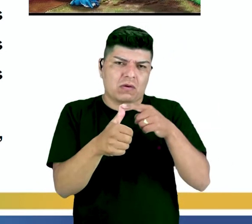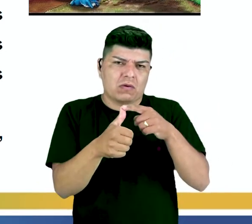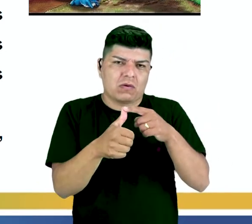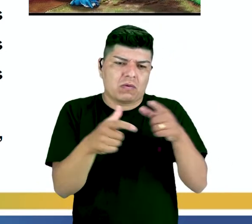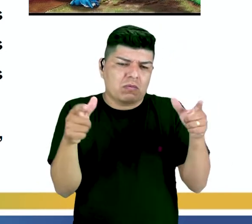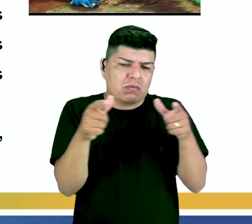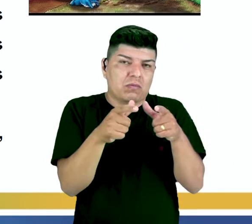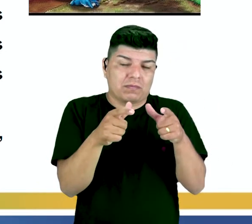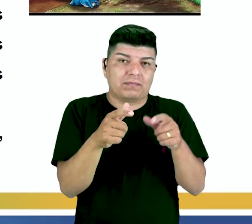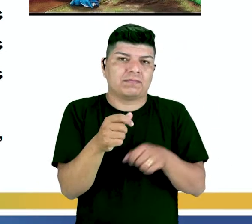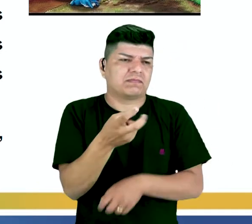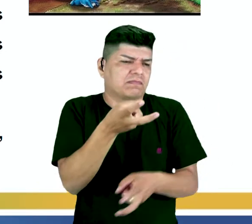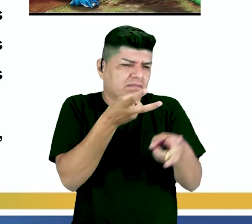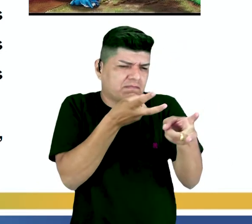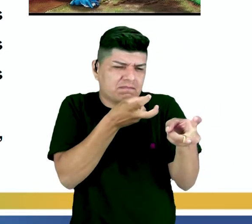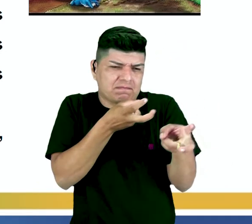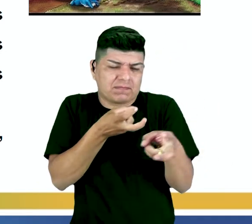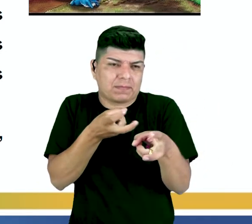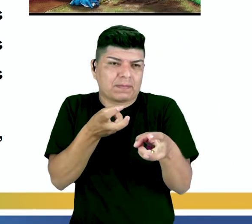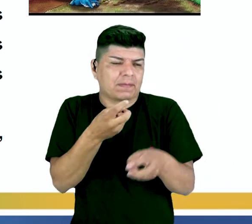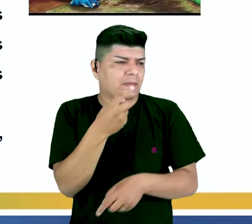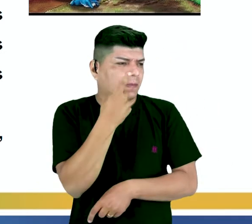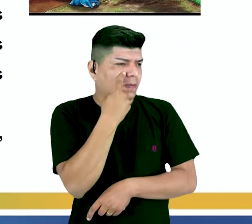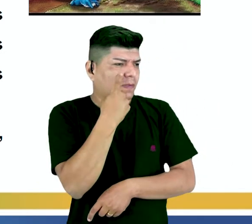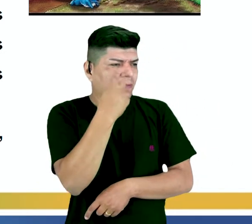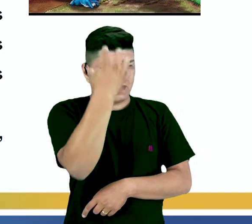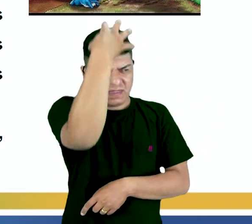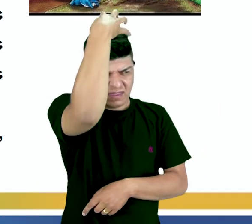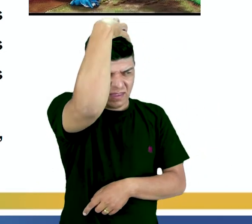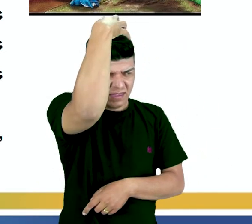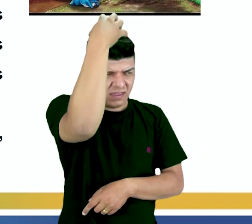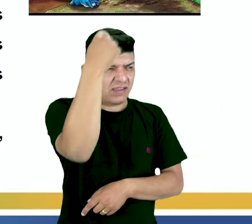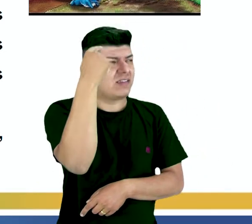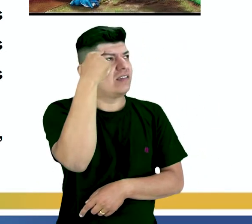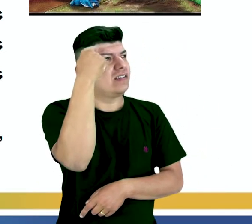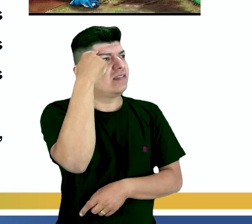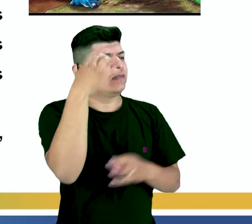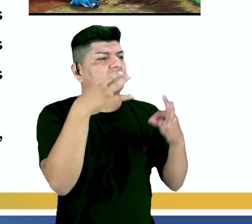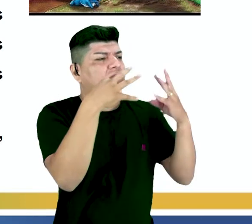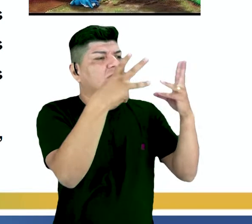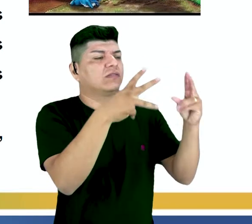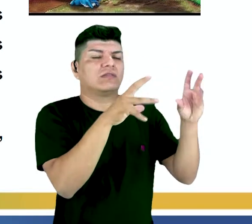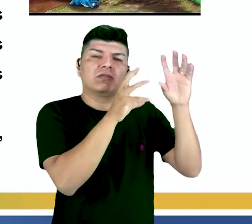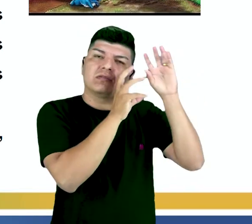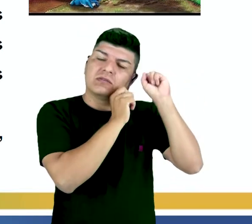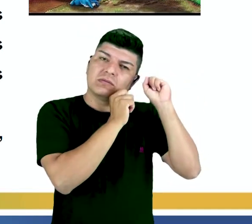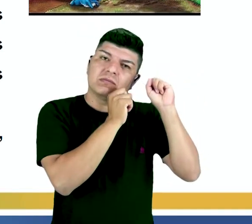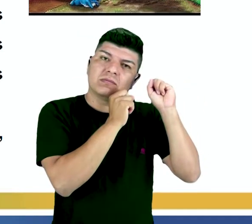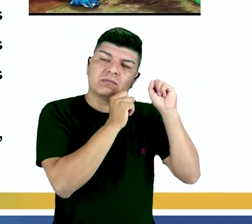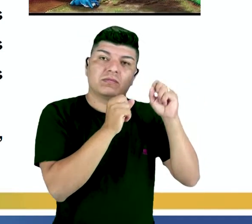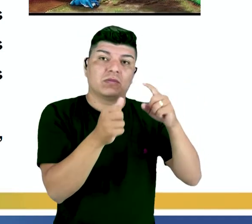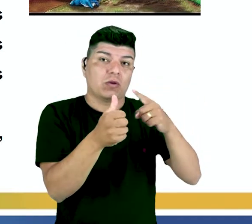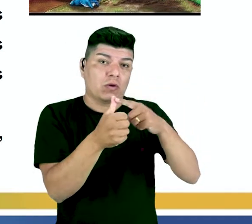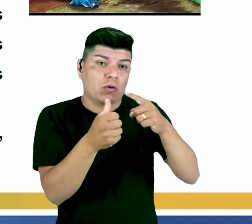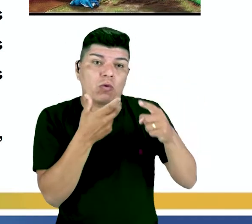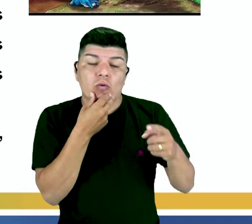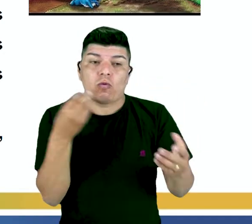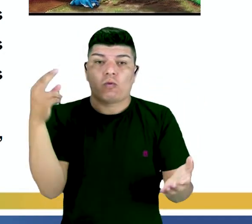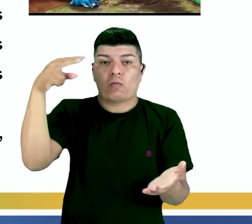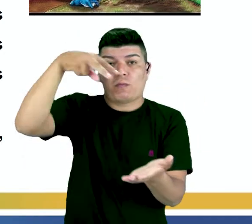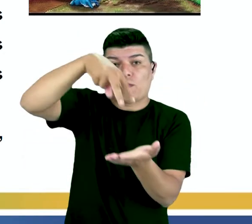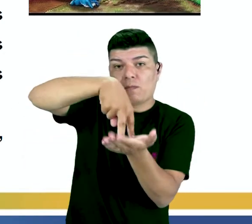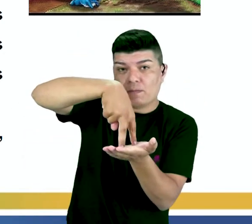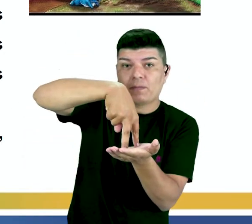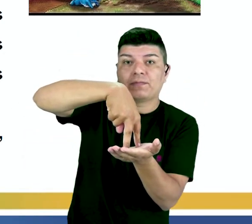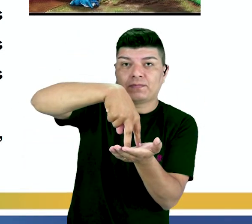prestou atenção às coroinhas e ficou pensando no assunto. Quando todos estavam dormindo, ele levantou bem quietinho e trocou coroas